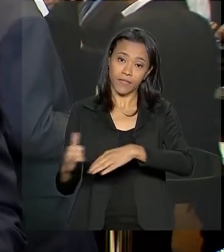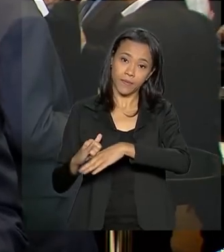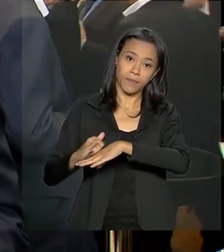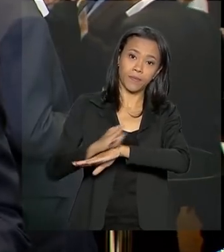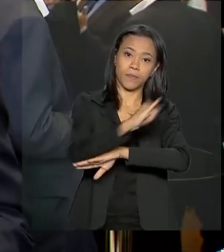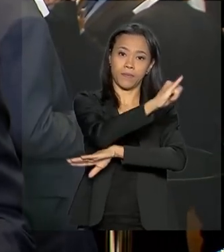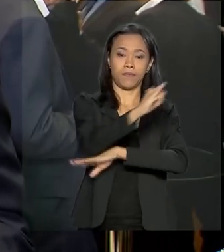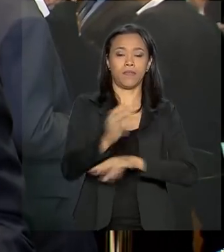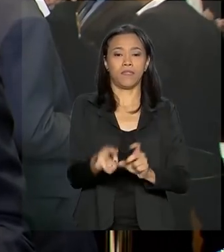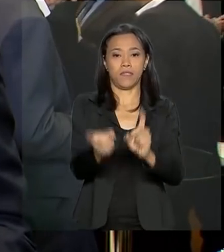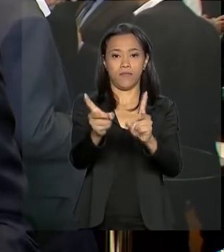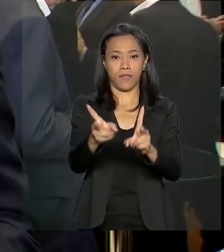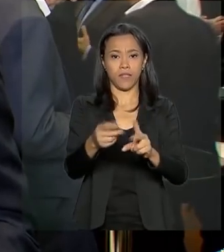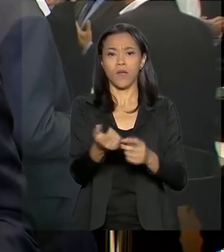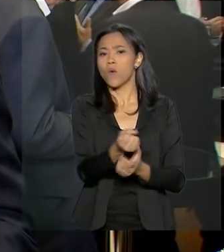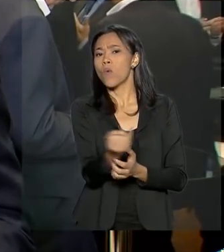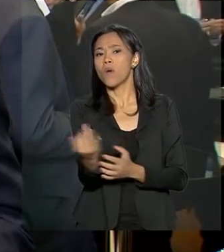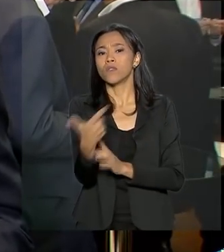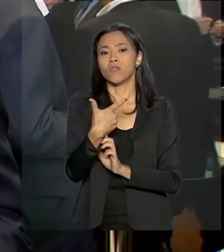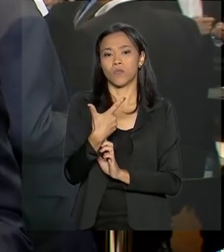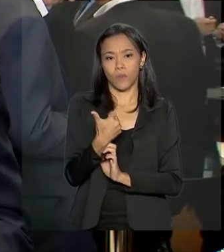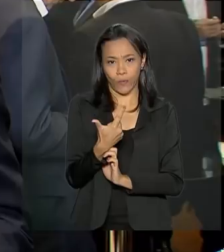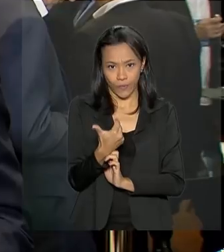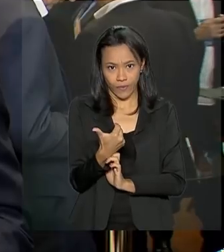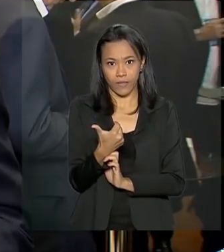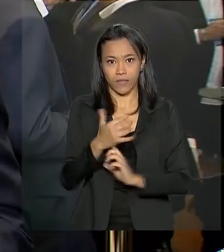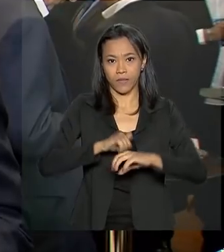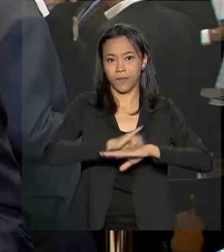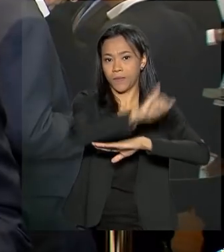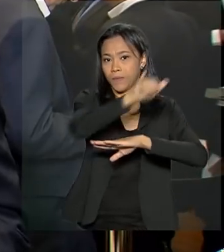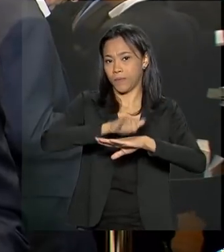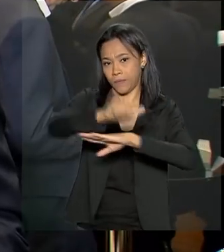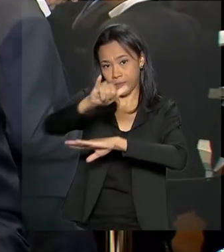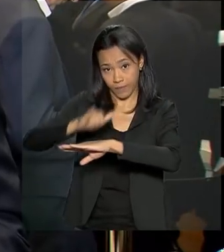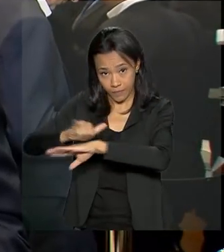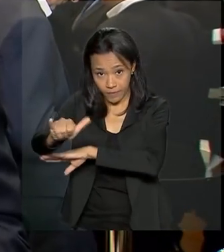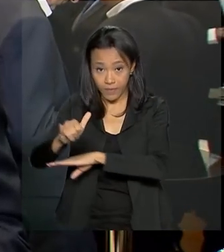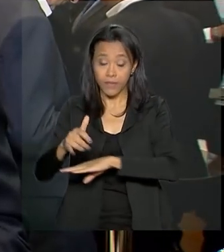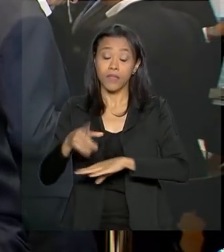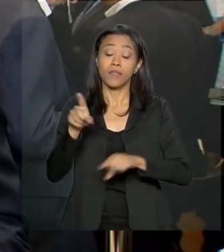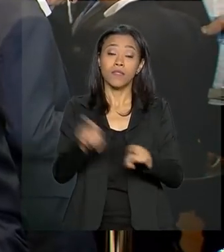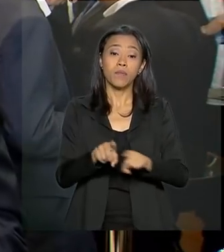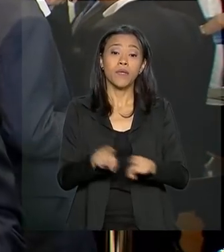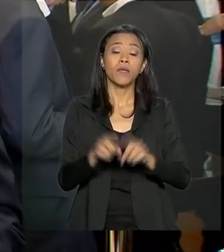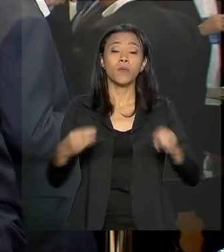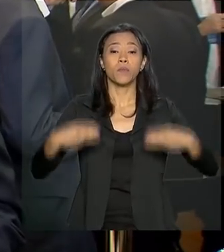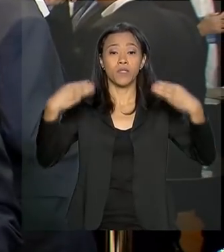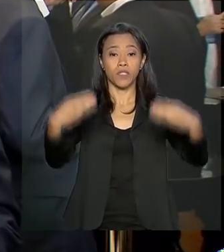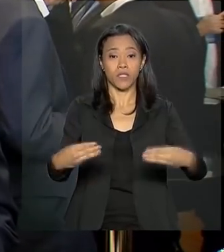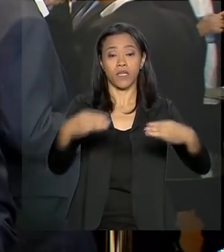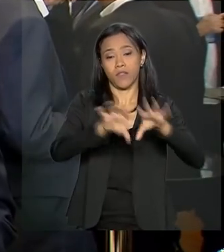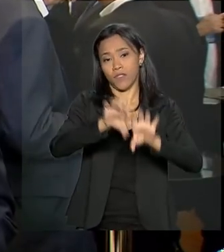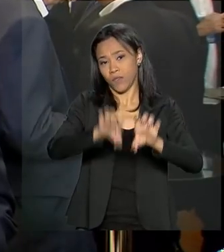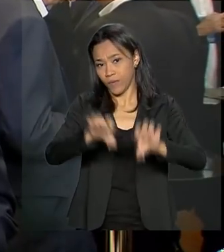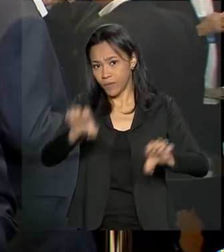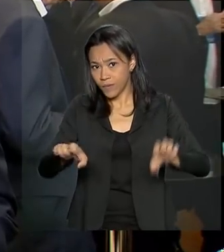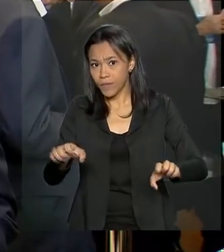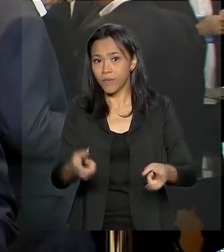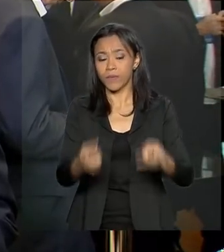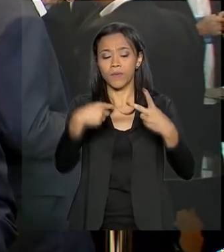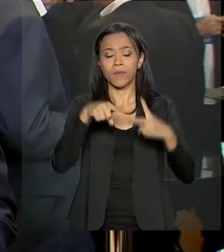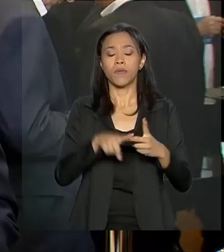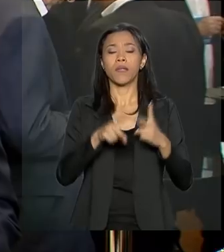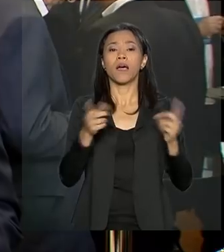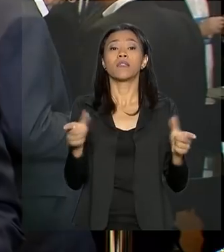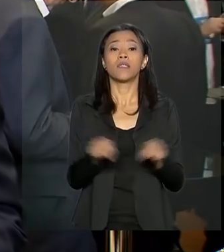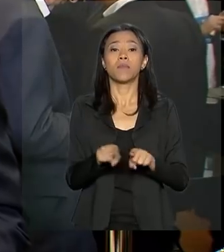Serão leiloados 12 aeroportos e, pela primeira vez, o Ministério de Infraestrutura e também a Agência Nacional de